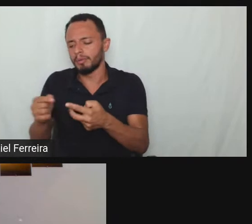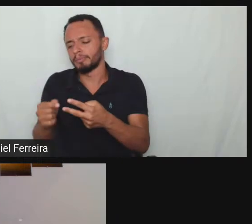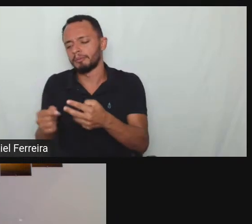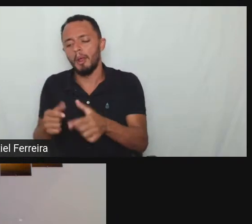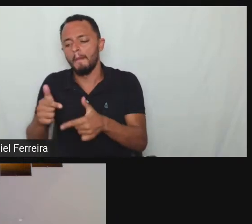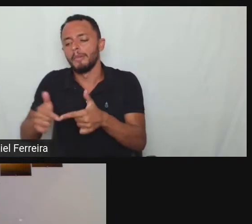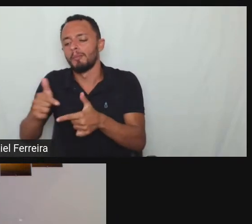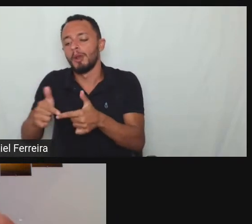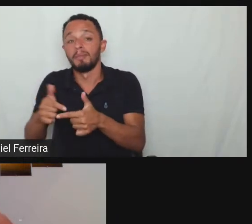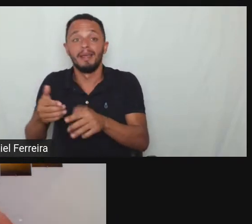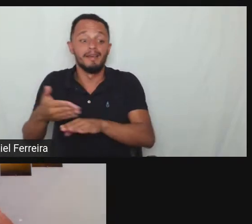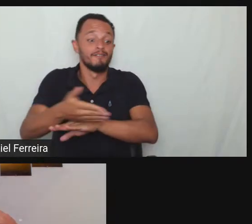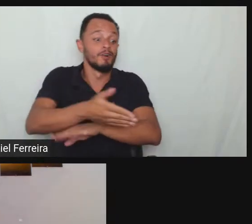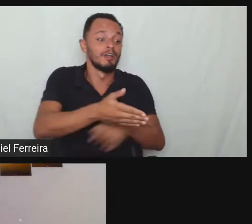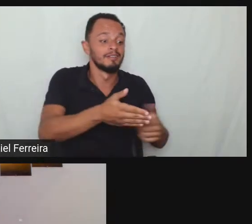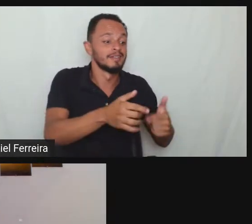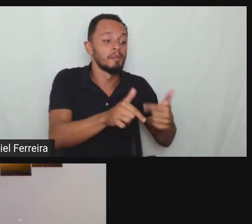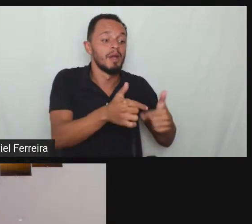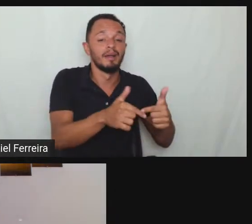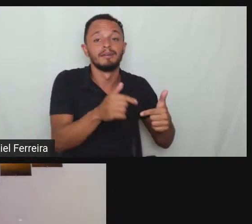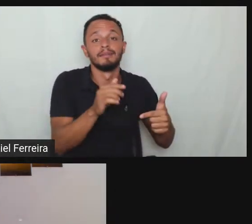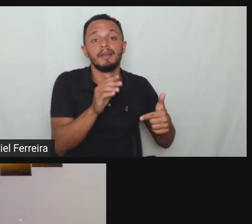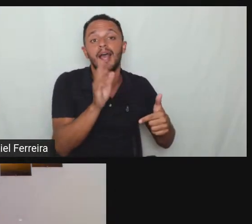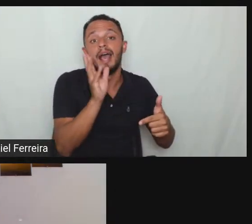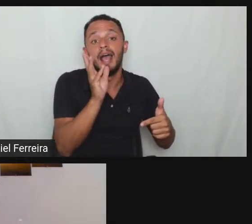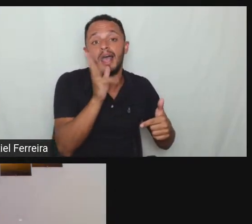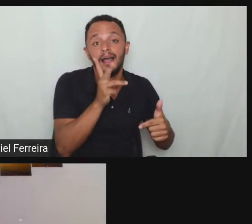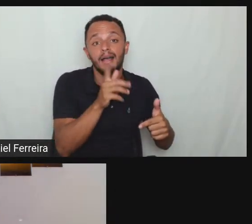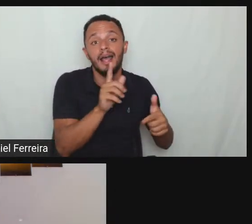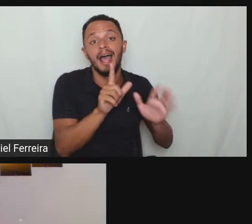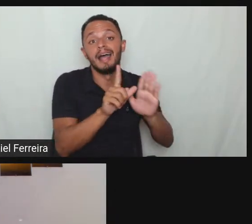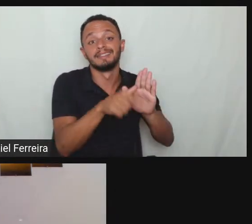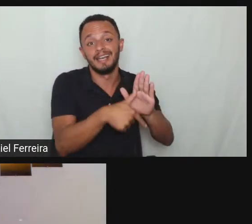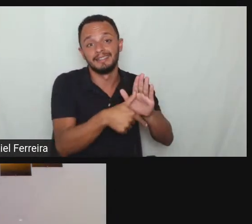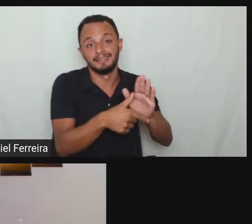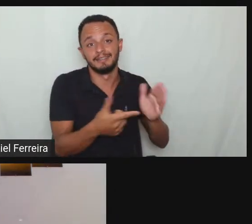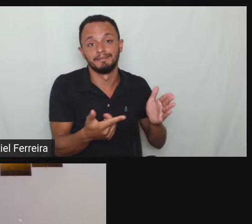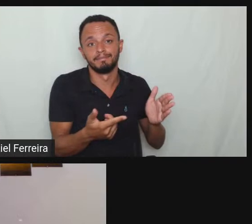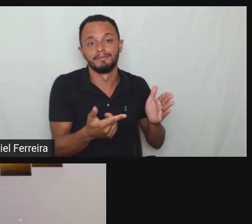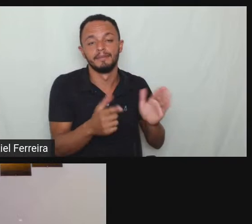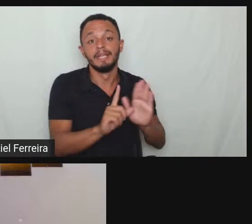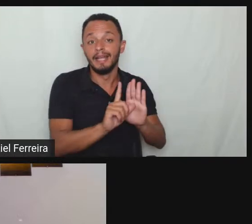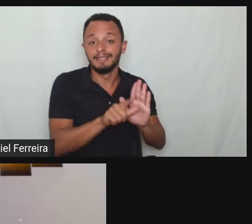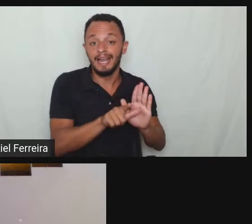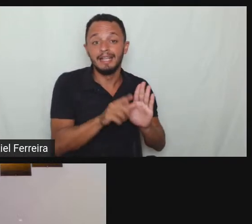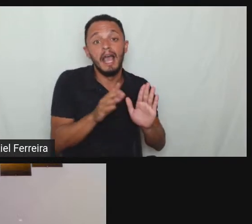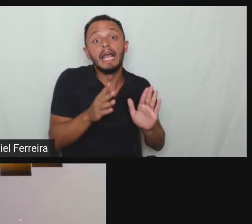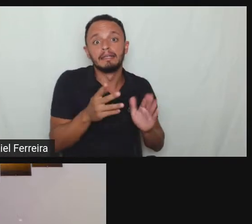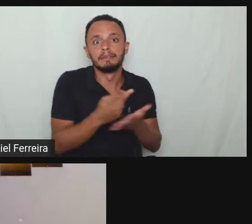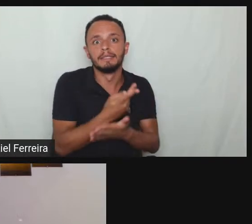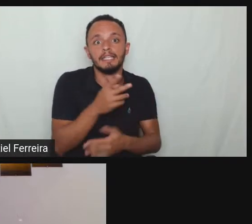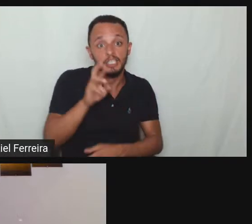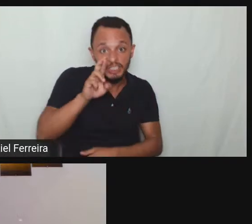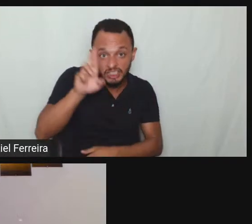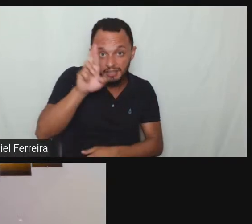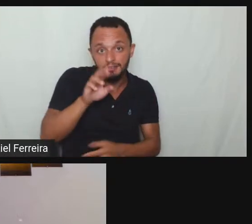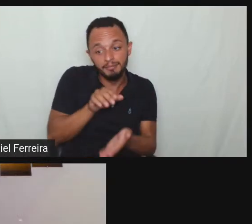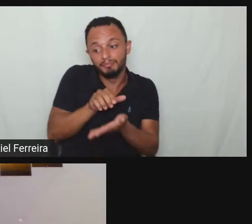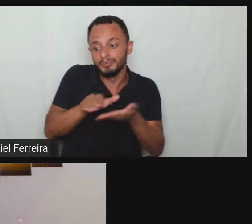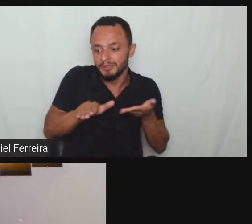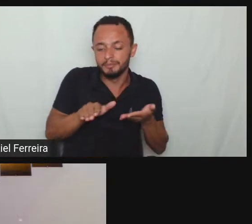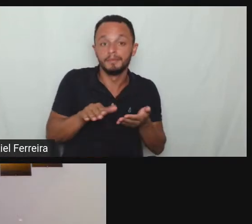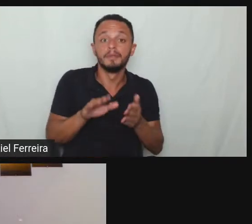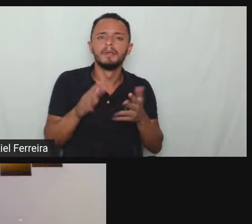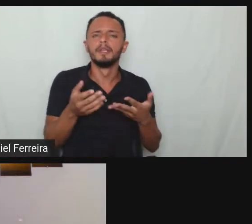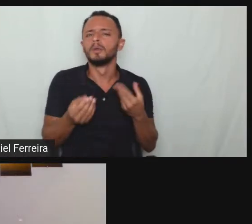só pessoal quero só destacar aqui pontos que o Marcelo trouxe chave principalmente para quem está anotando porque a live aqui ela tem um caráter de